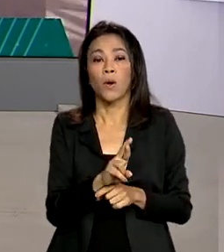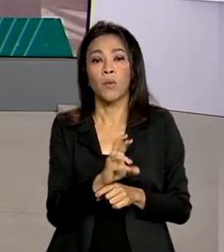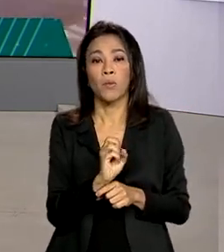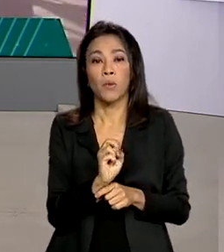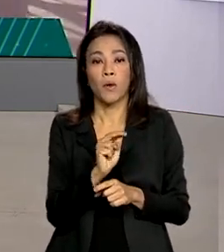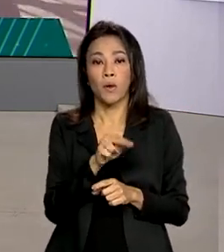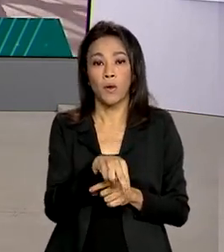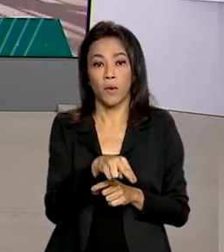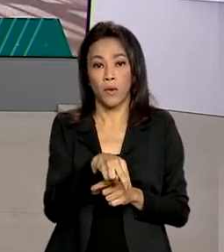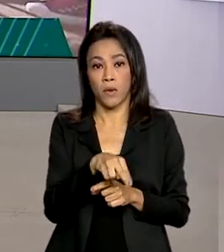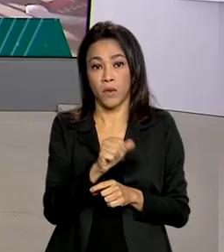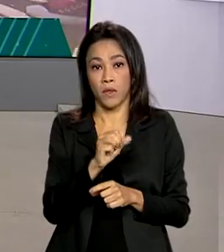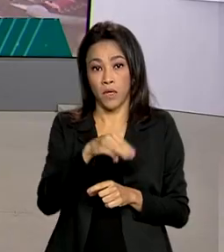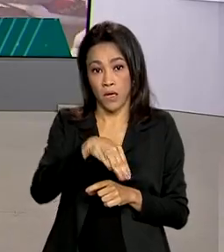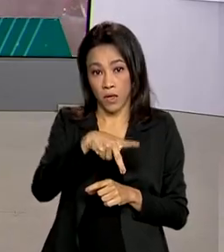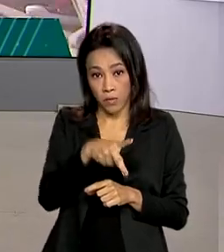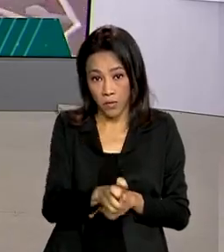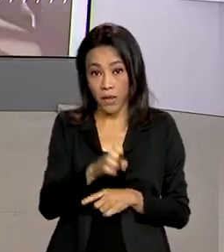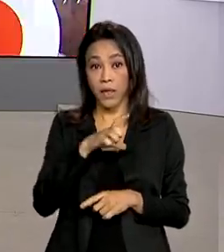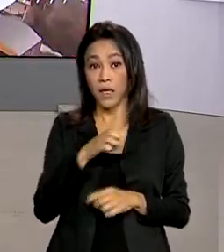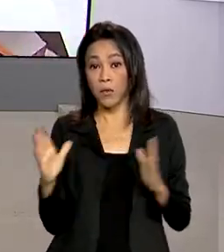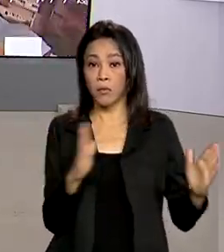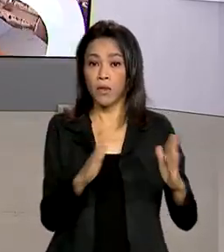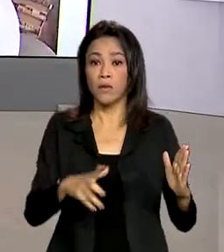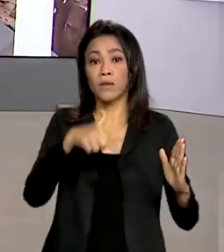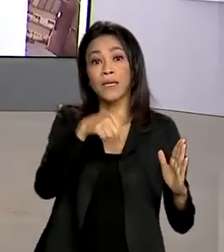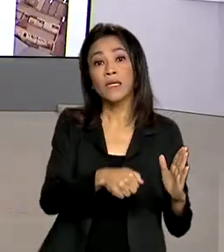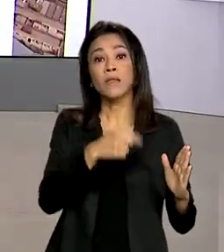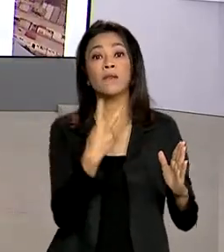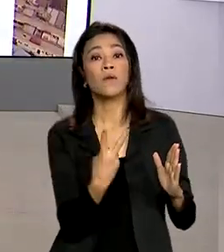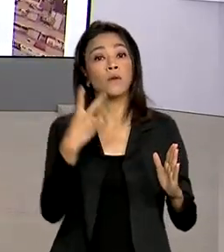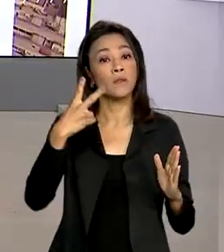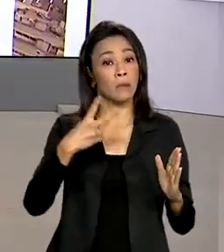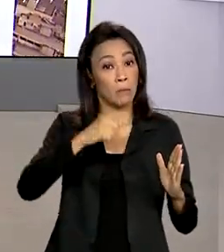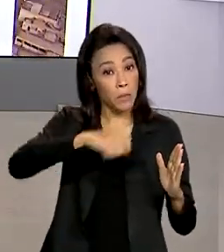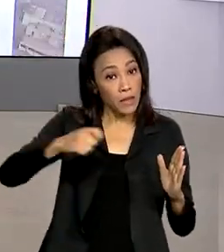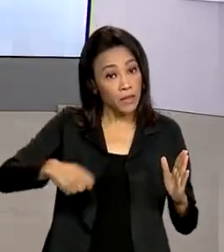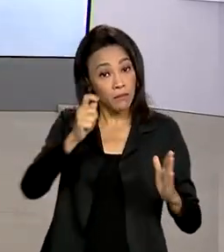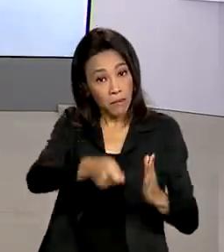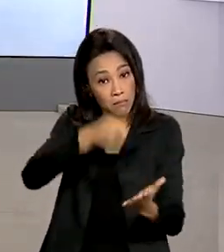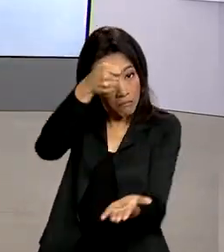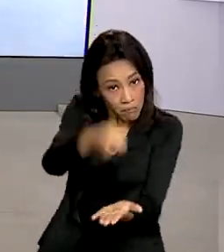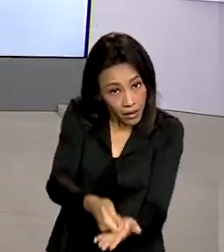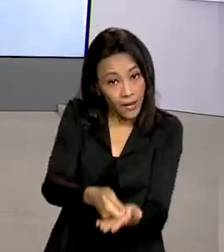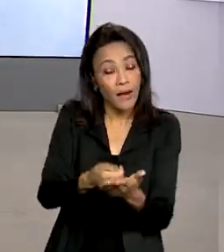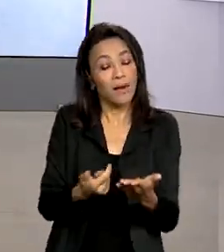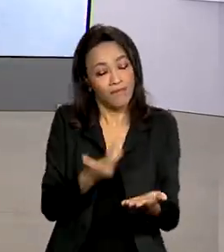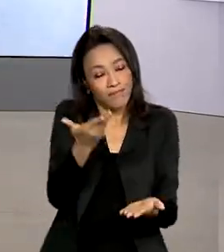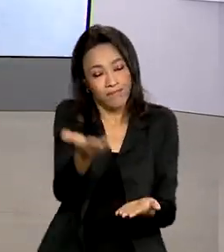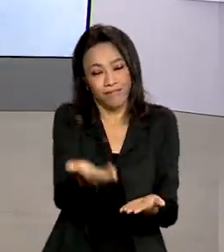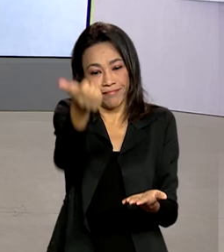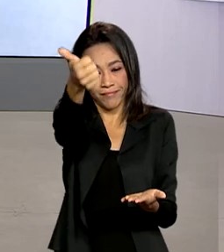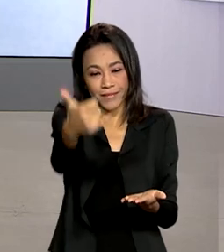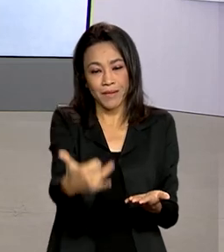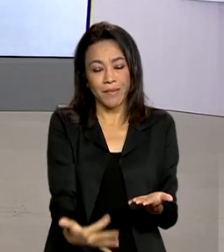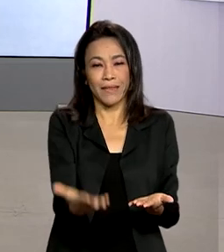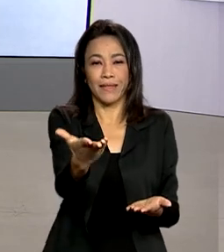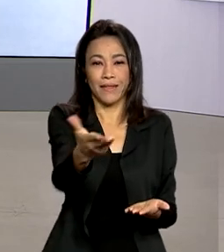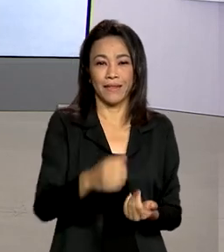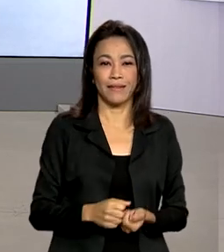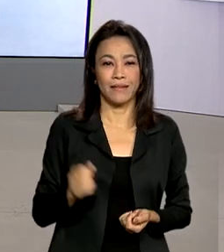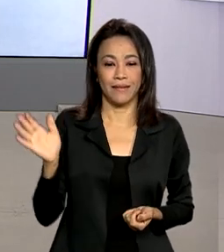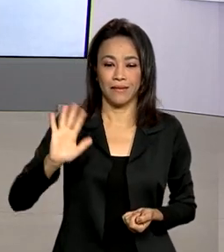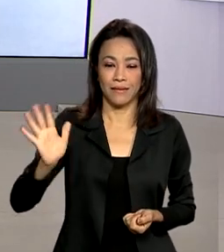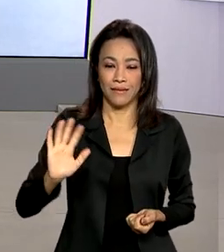terão agora até 72 meses para pagar as parcelas. Vamos saber os detalhes ao vivo então com o repórter Glauco de Queiroz. Oi